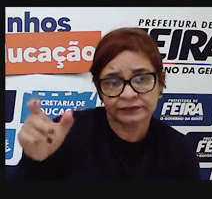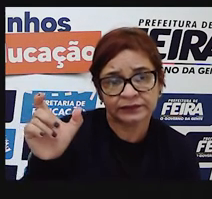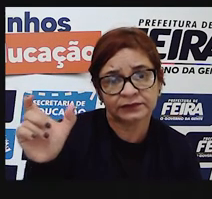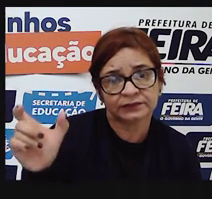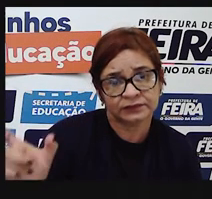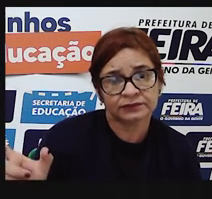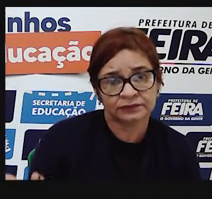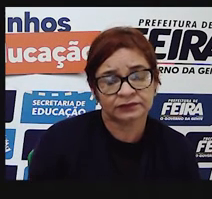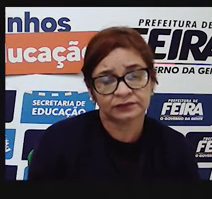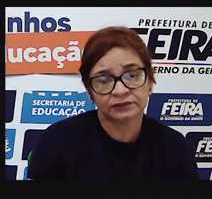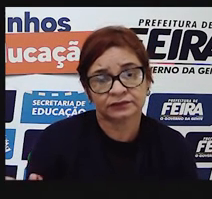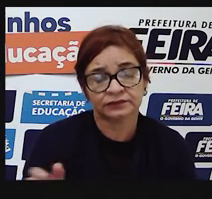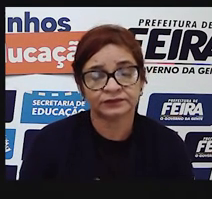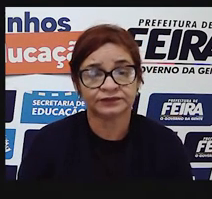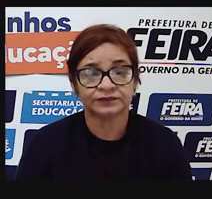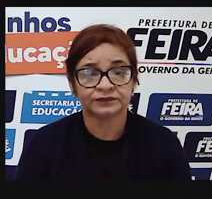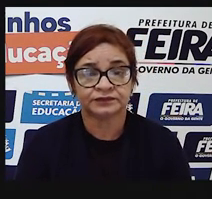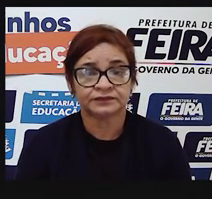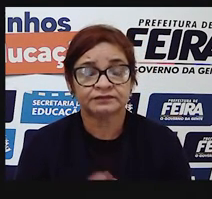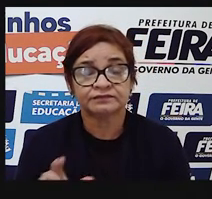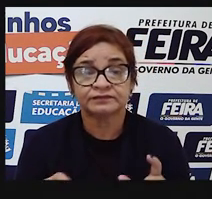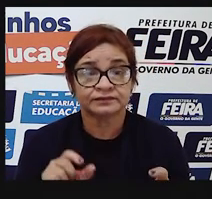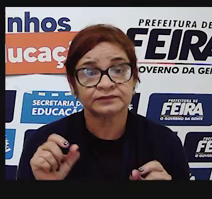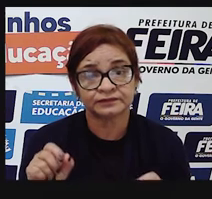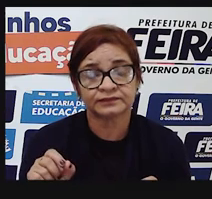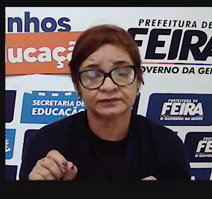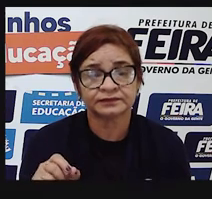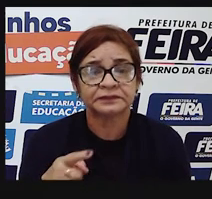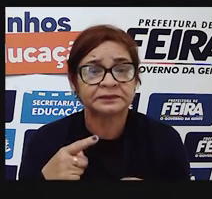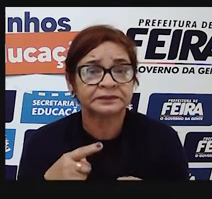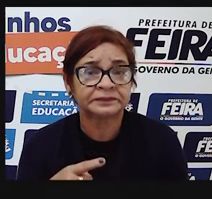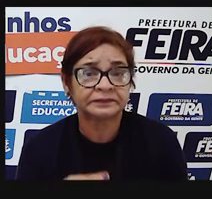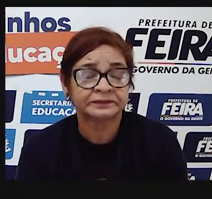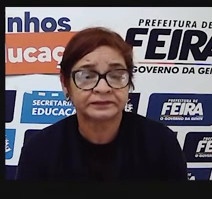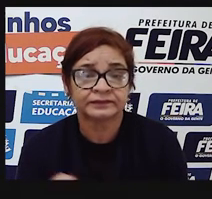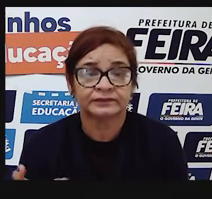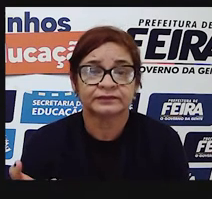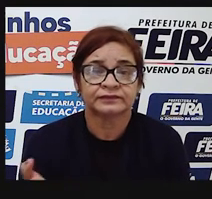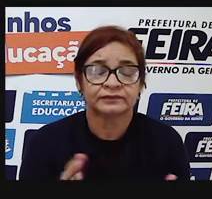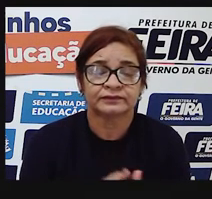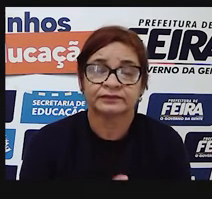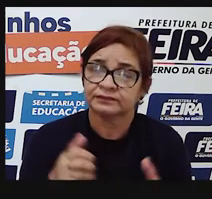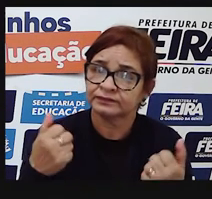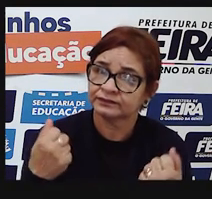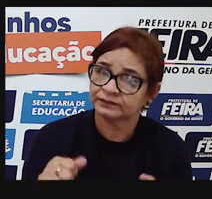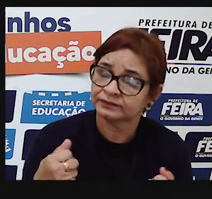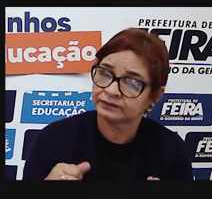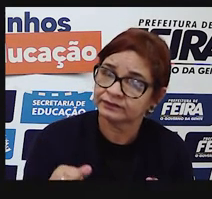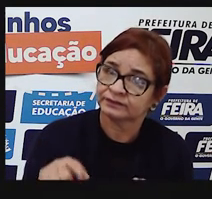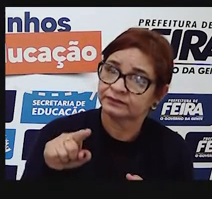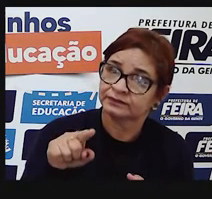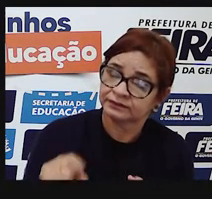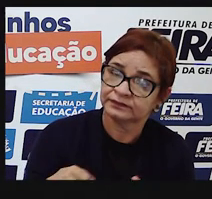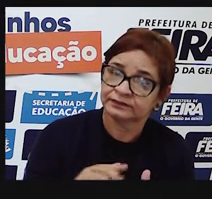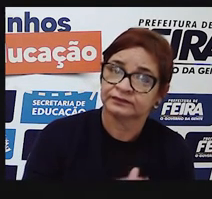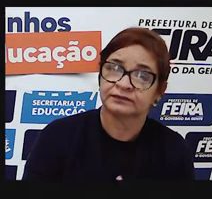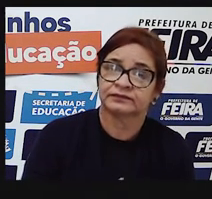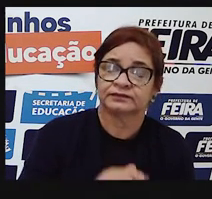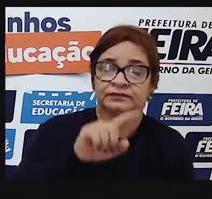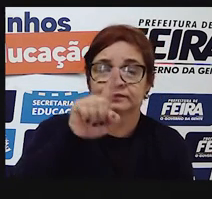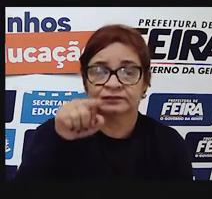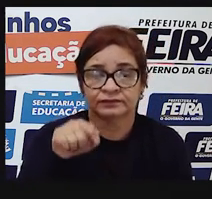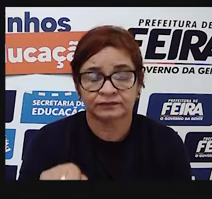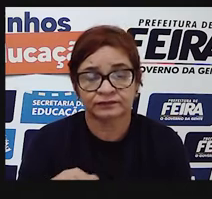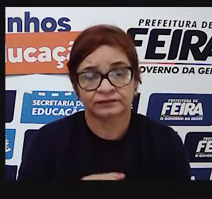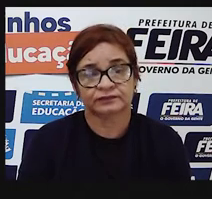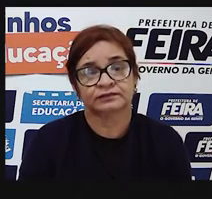o que é é, para que é que serve, o que é é e para que serve a pontuação? Já sabemos que a pontuação é um recurso da linguagem